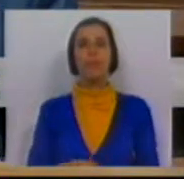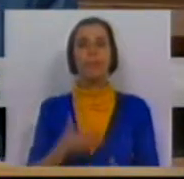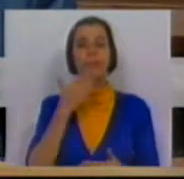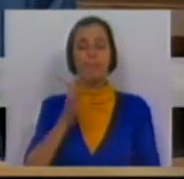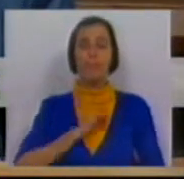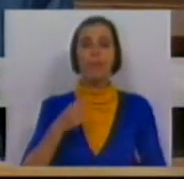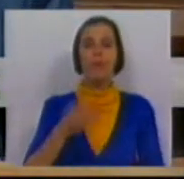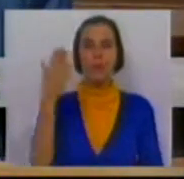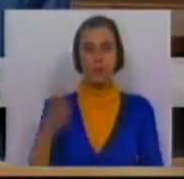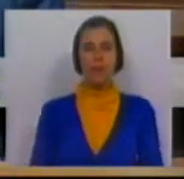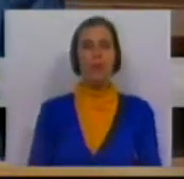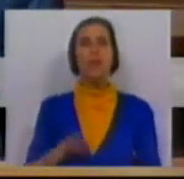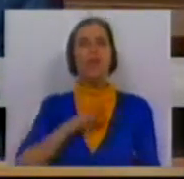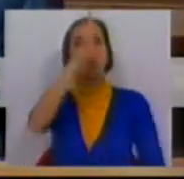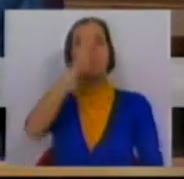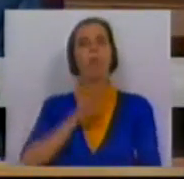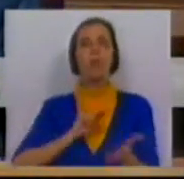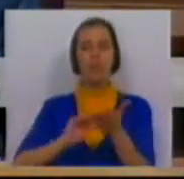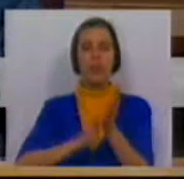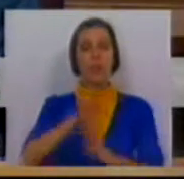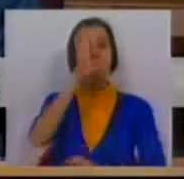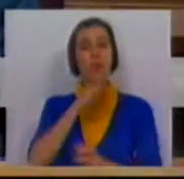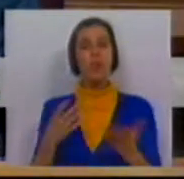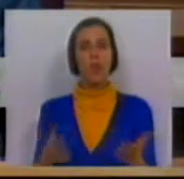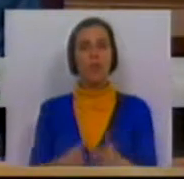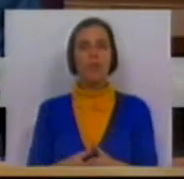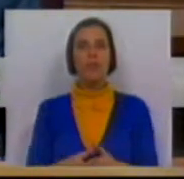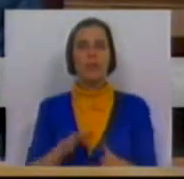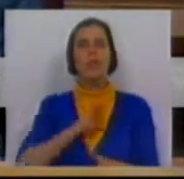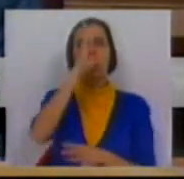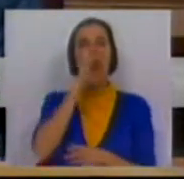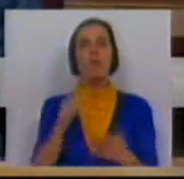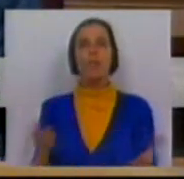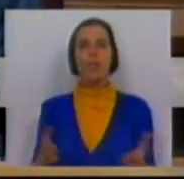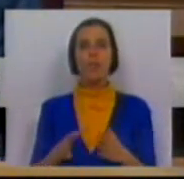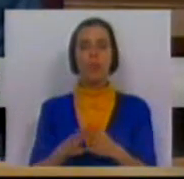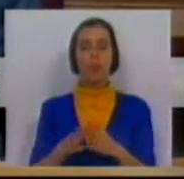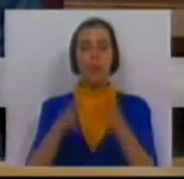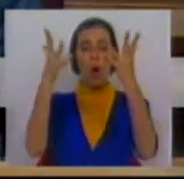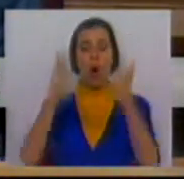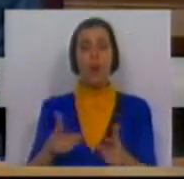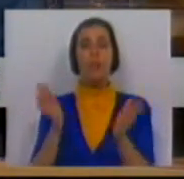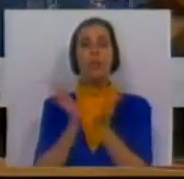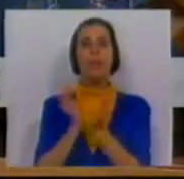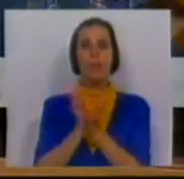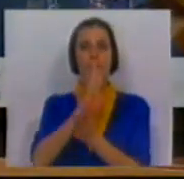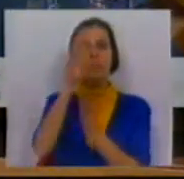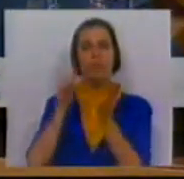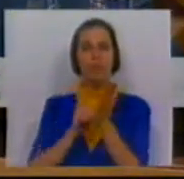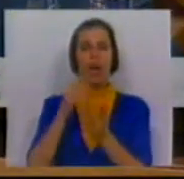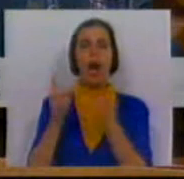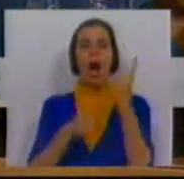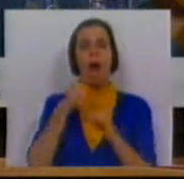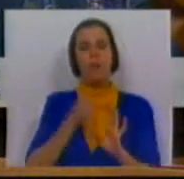Obrigado Sr. Presidente, Sr. Ministro, Srs. Deputados de Estado. Sr. Ministro, o Orçamento da Segurança Social inscreve